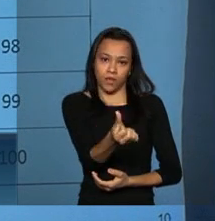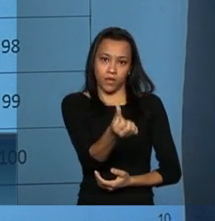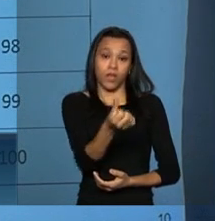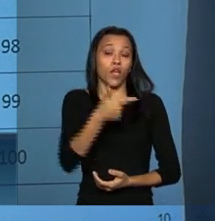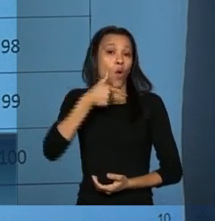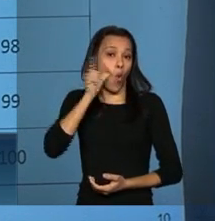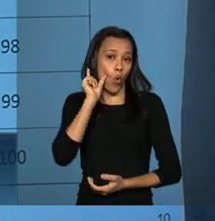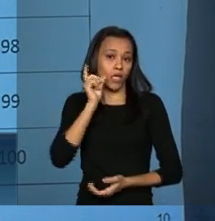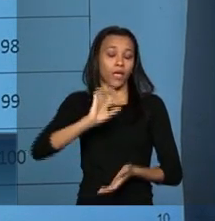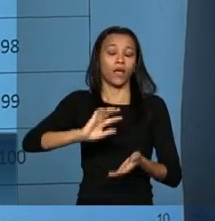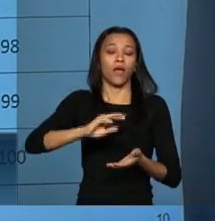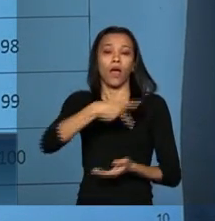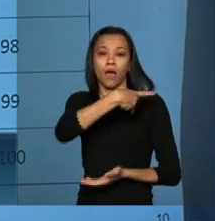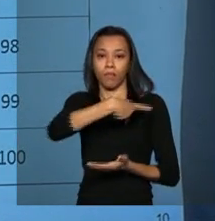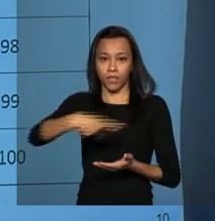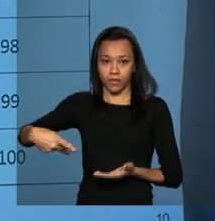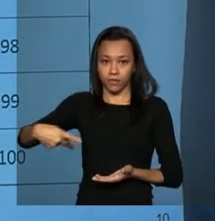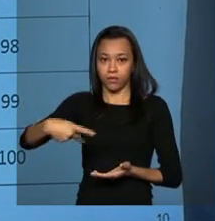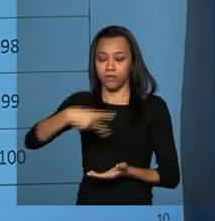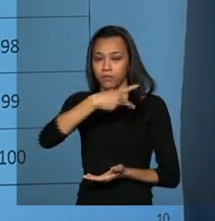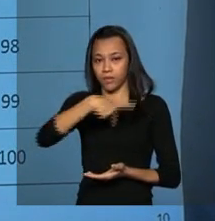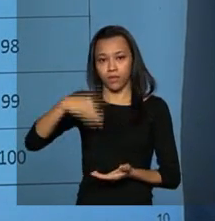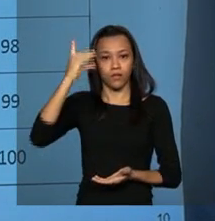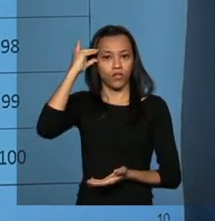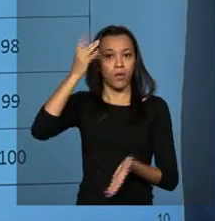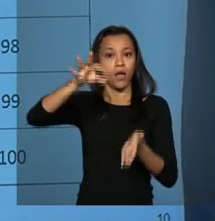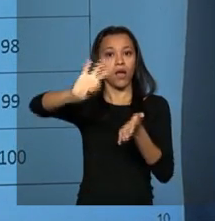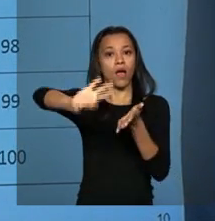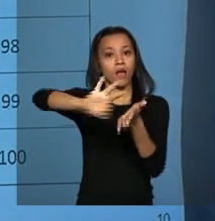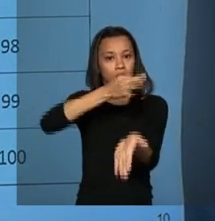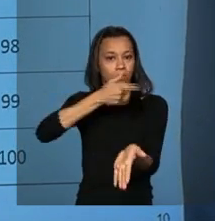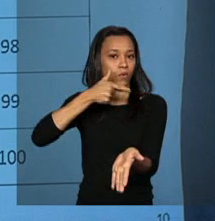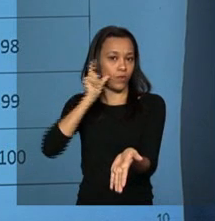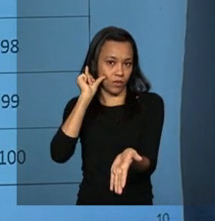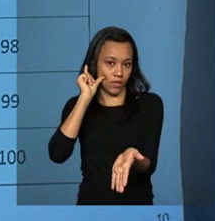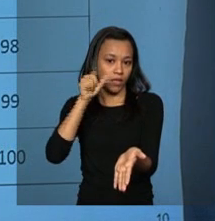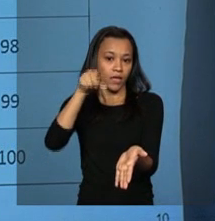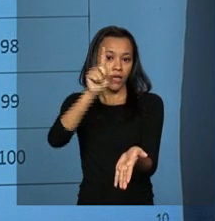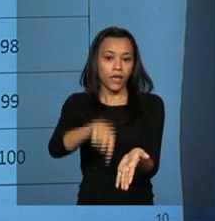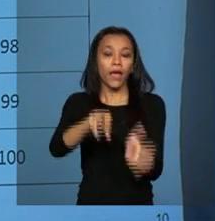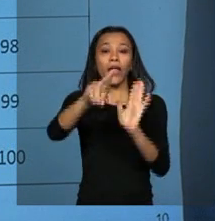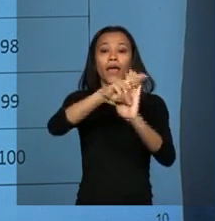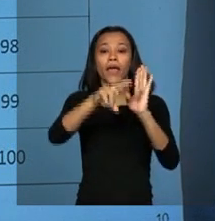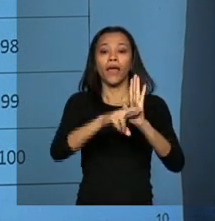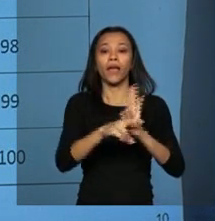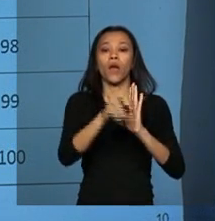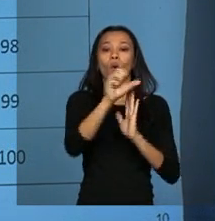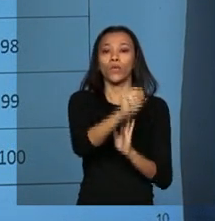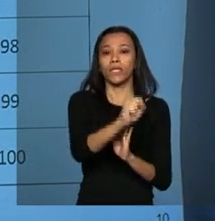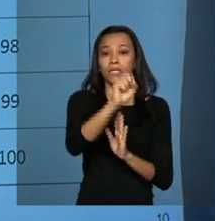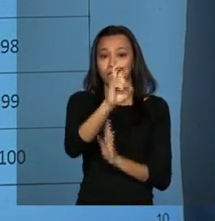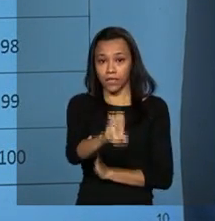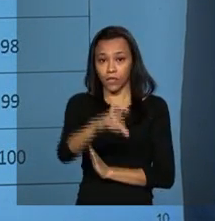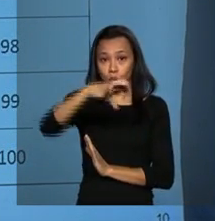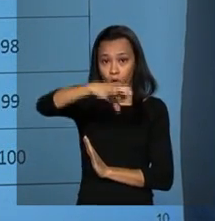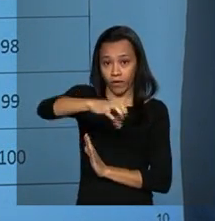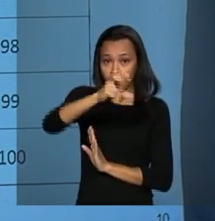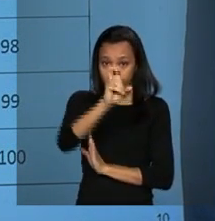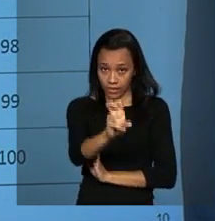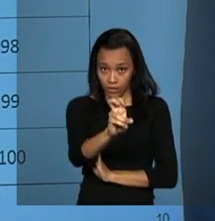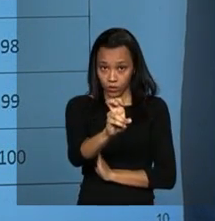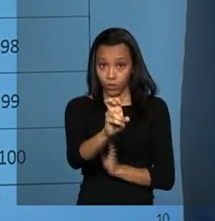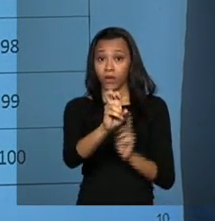assinou ontem, que está hoje no Diário Oficial. Que nós chamamos de regra 85-95, progressiva.